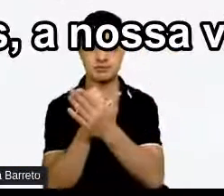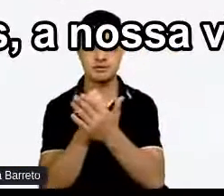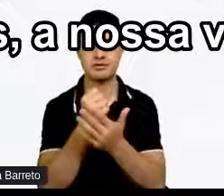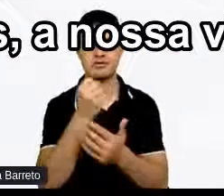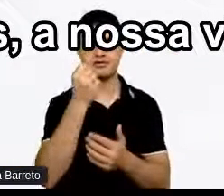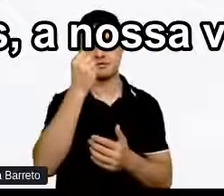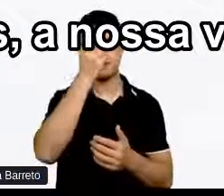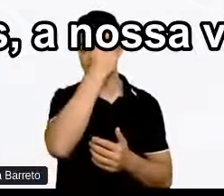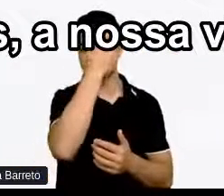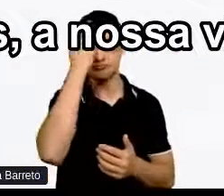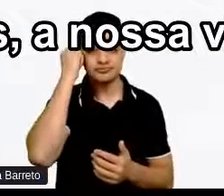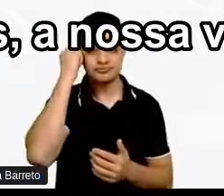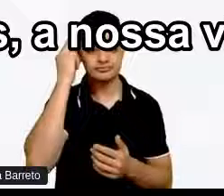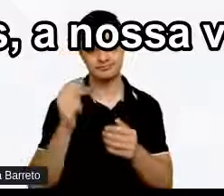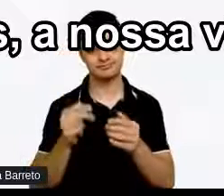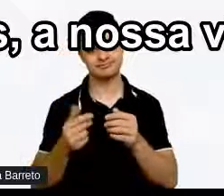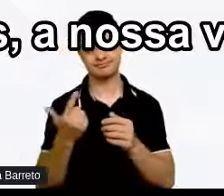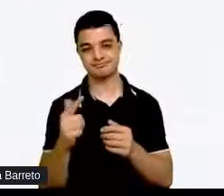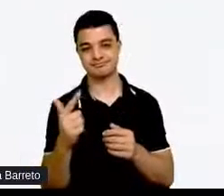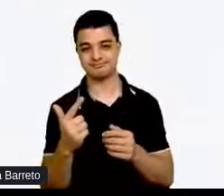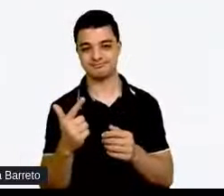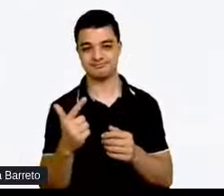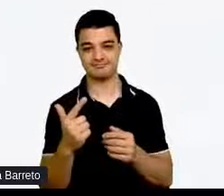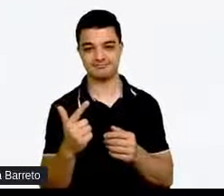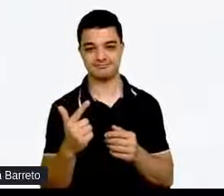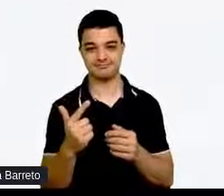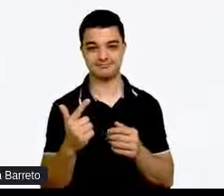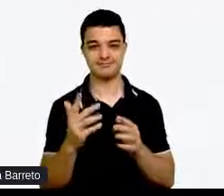vida delas A nossa vida É algo muito complexo